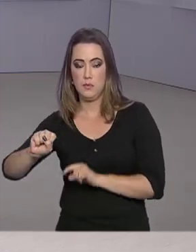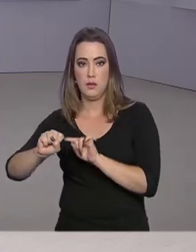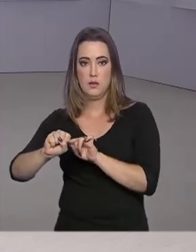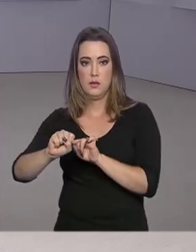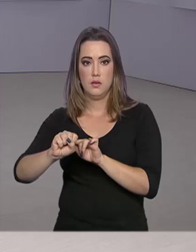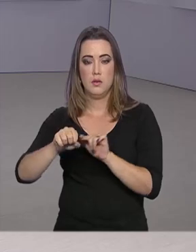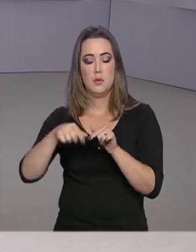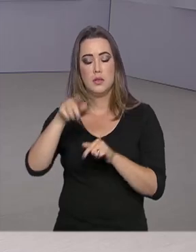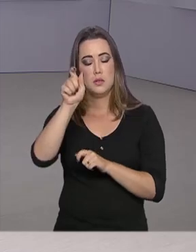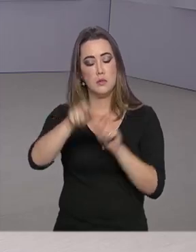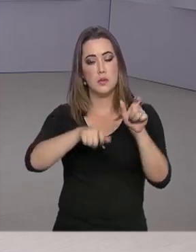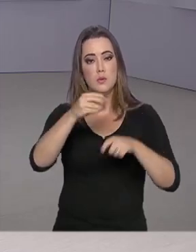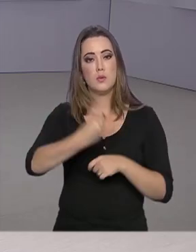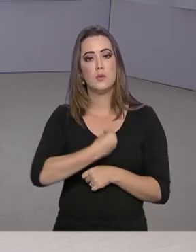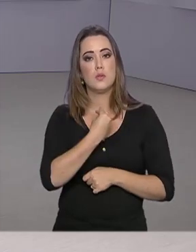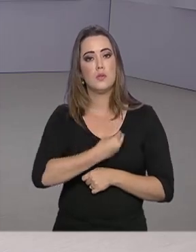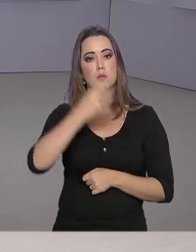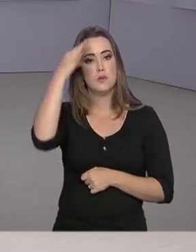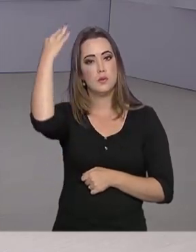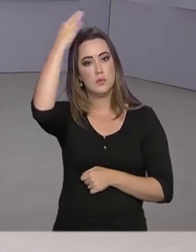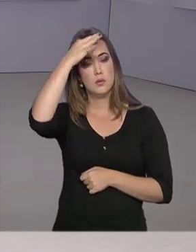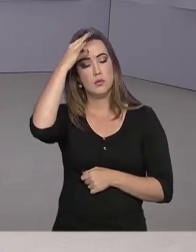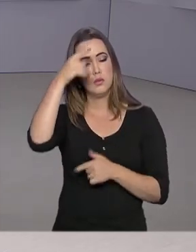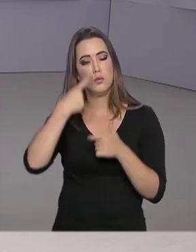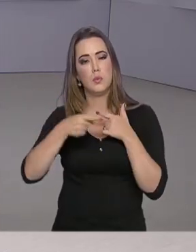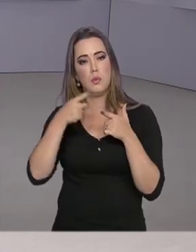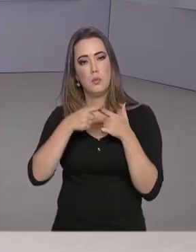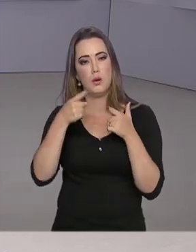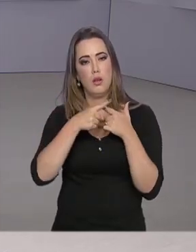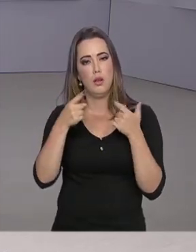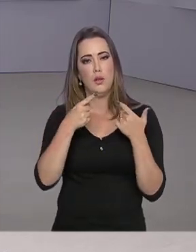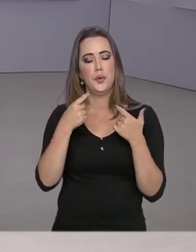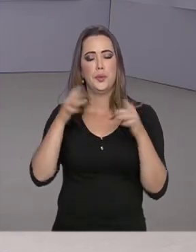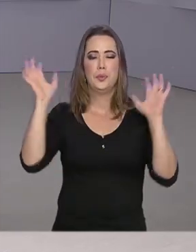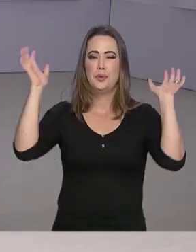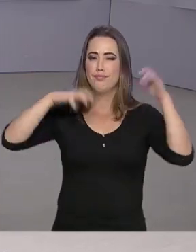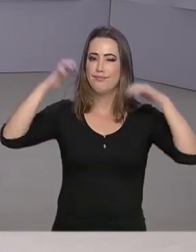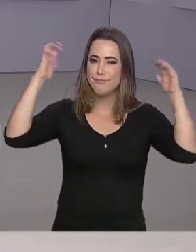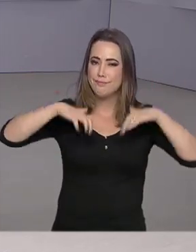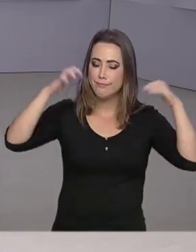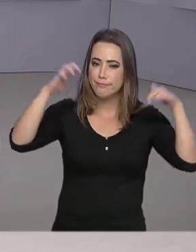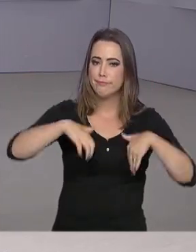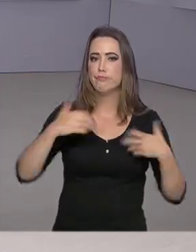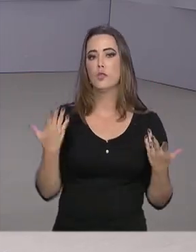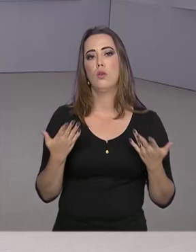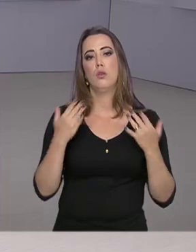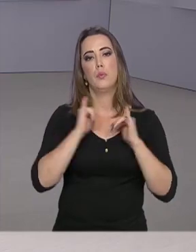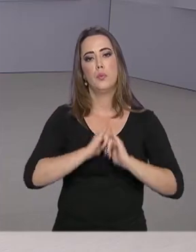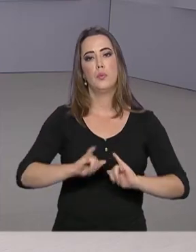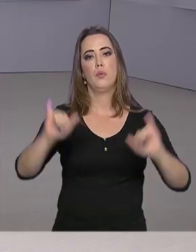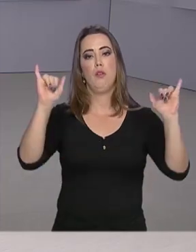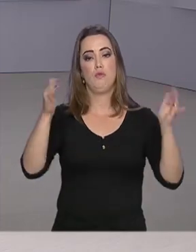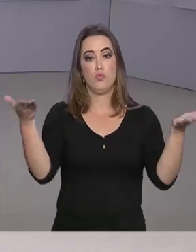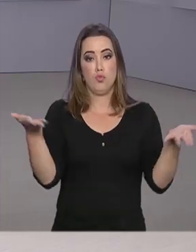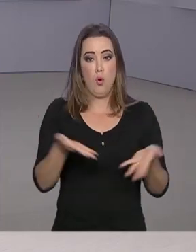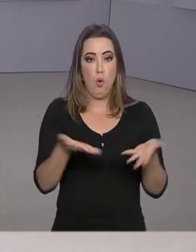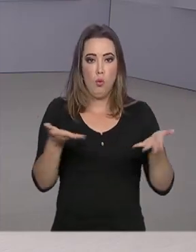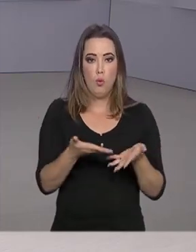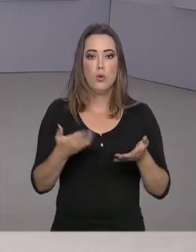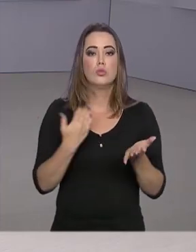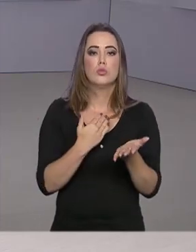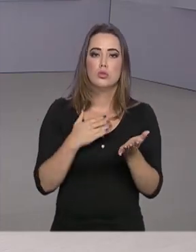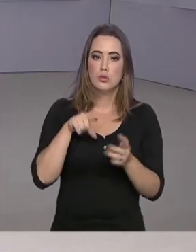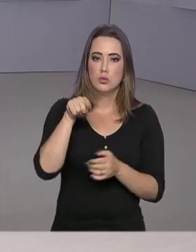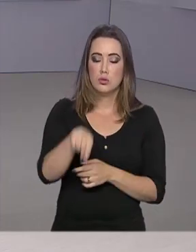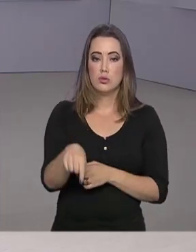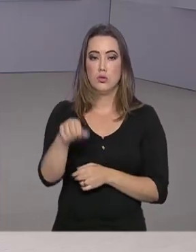de cidades do Espírito Santo em situação de calamidade pública por causa das chuvas. A medida foi publicada hoje e vale para